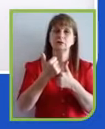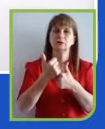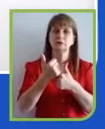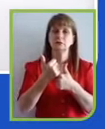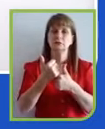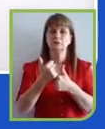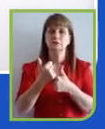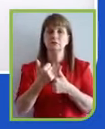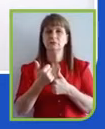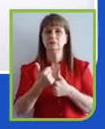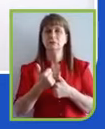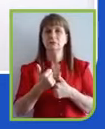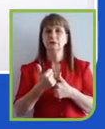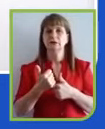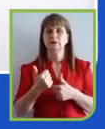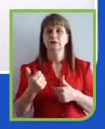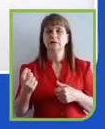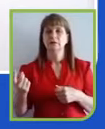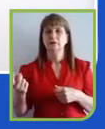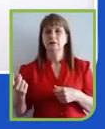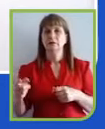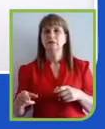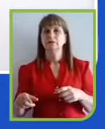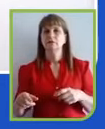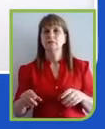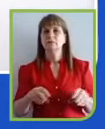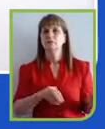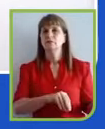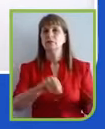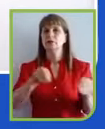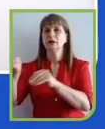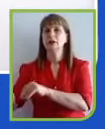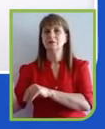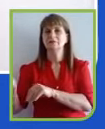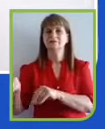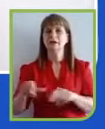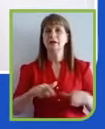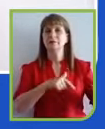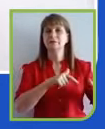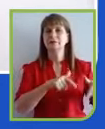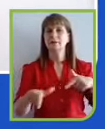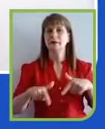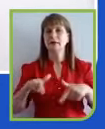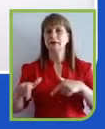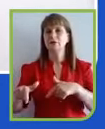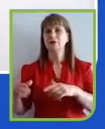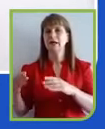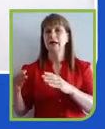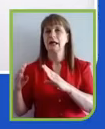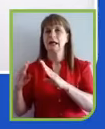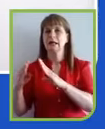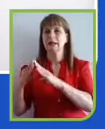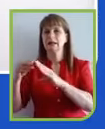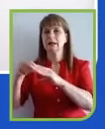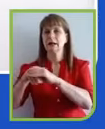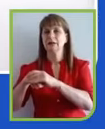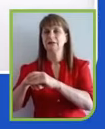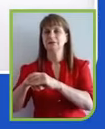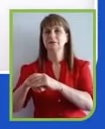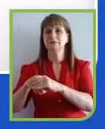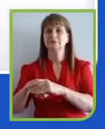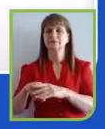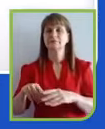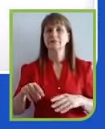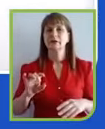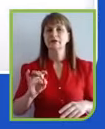vieram para o home office. E isso é uma transformação enorme na questão de mobilidade. A gente sabe que uma das principais